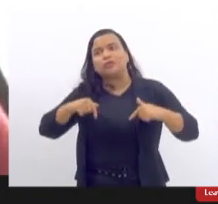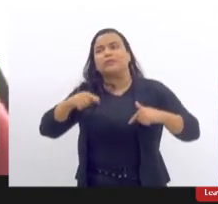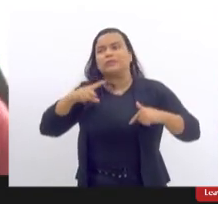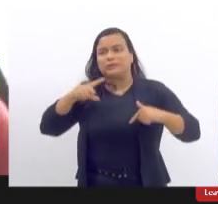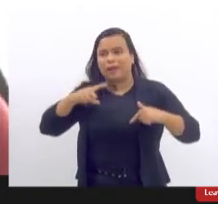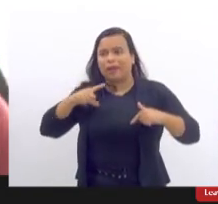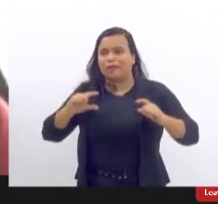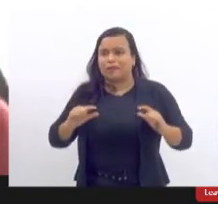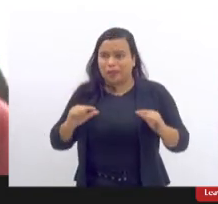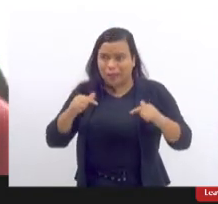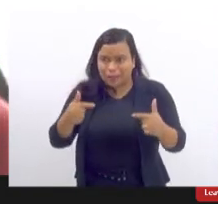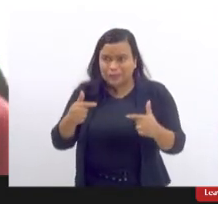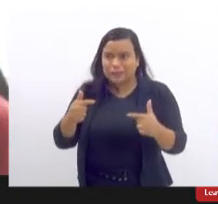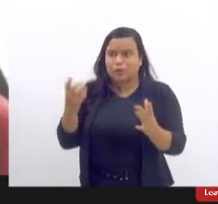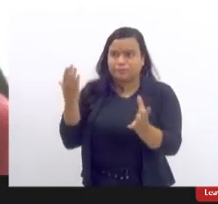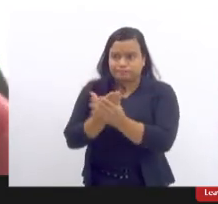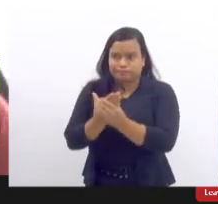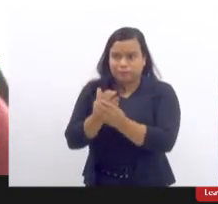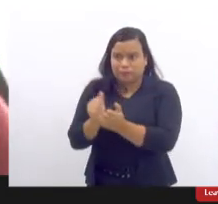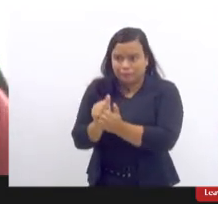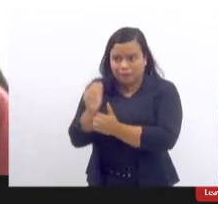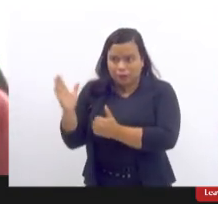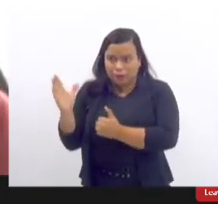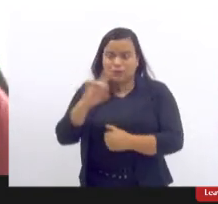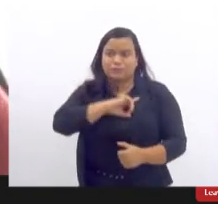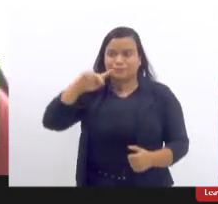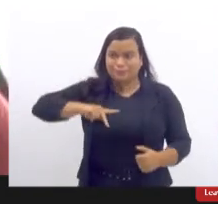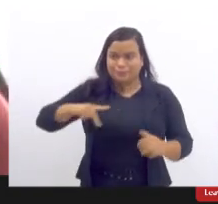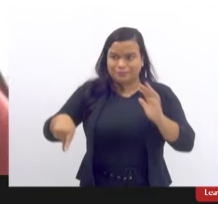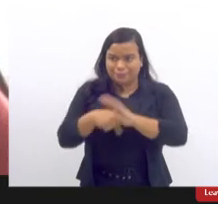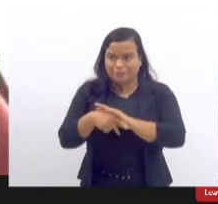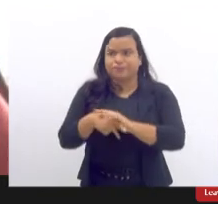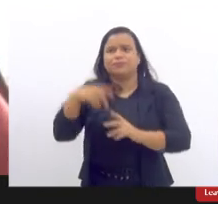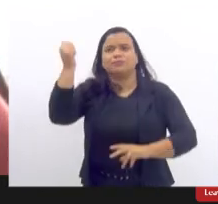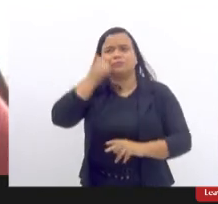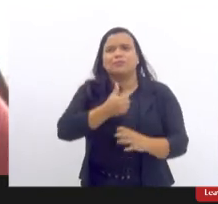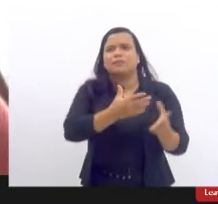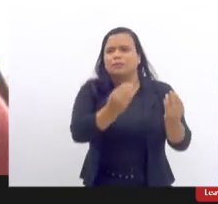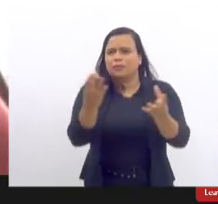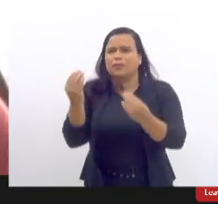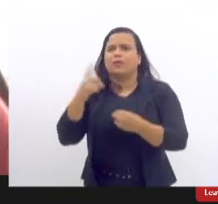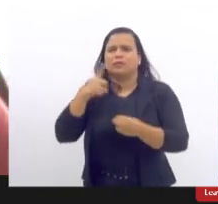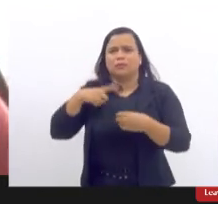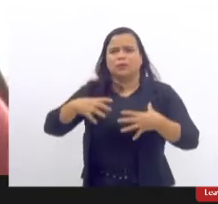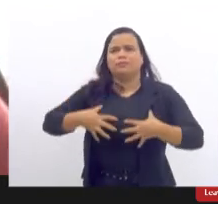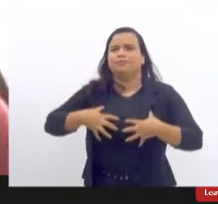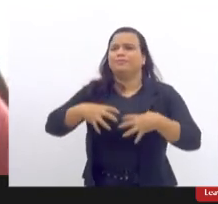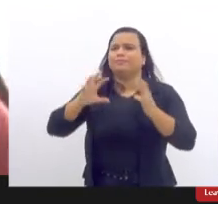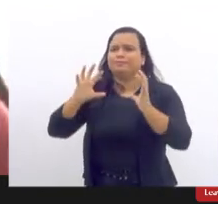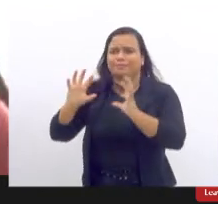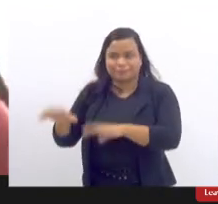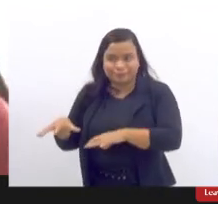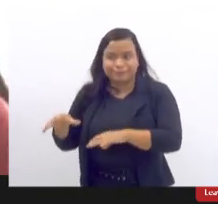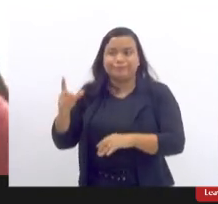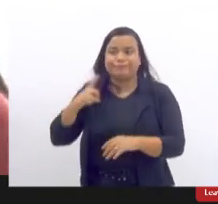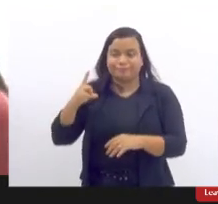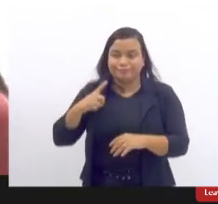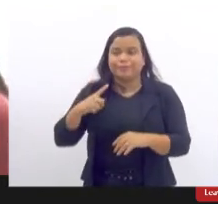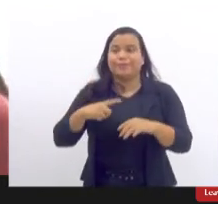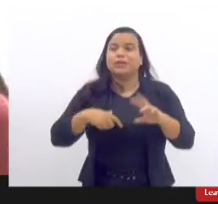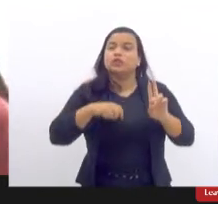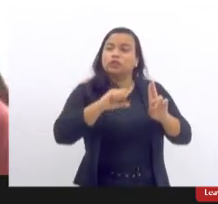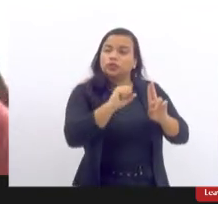atuação extrajudicial da Defensoria Pública muitas mulheres estão retirando esse dispositivo através do SUS